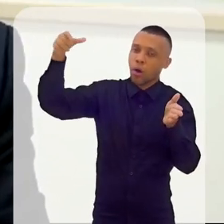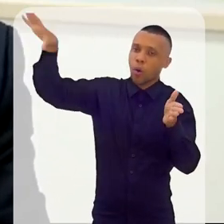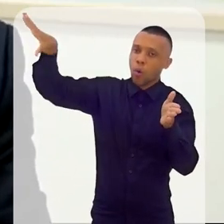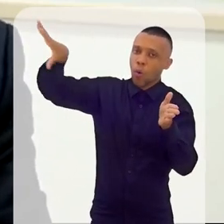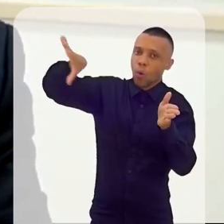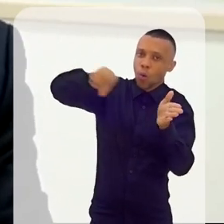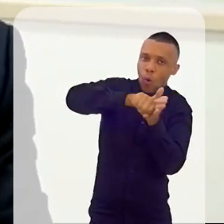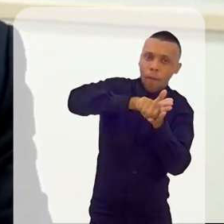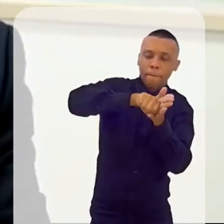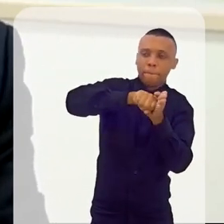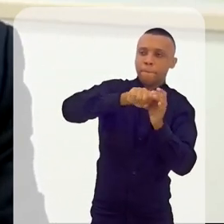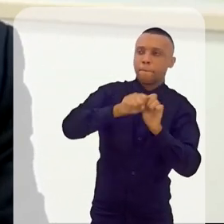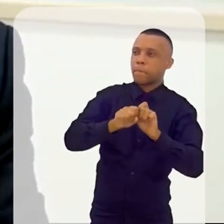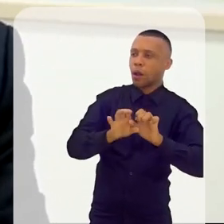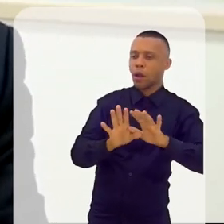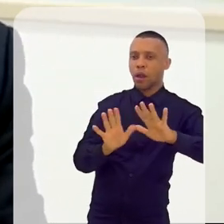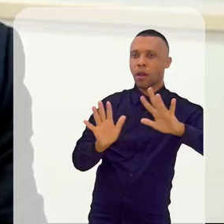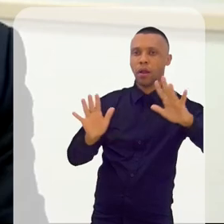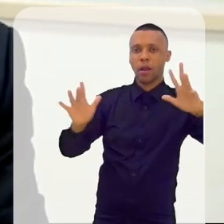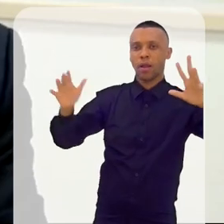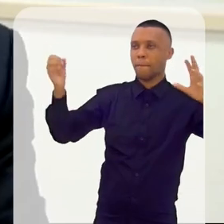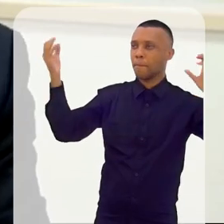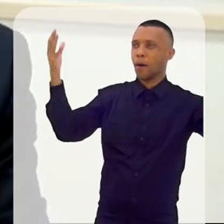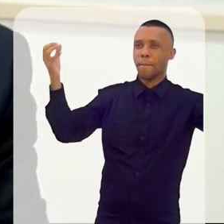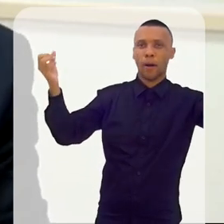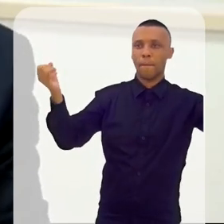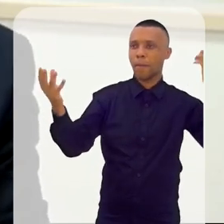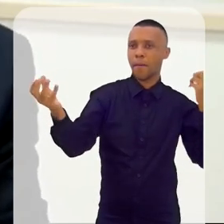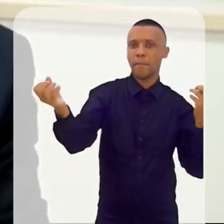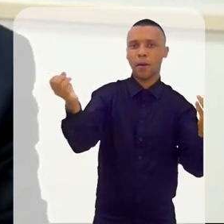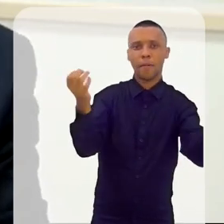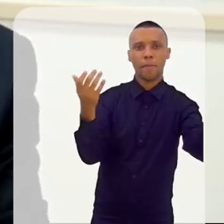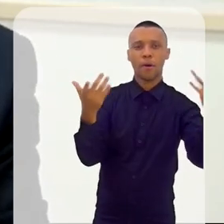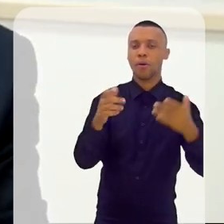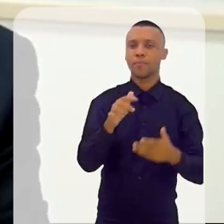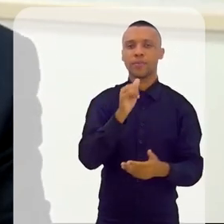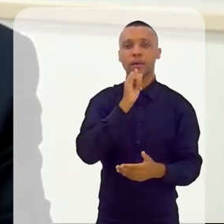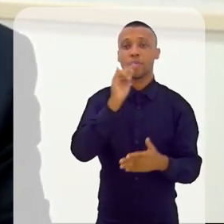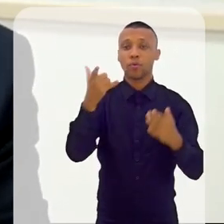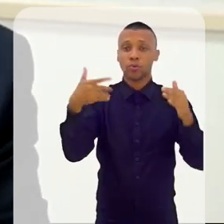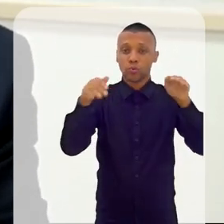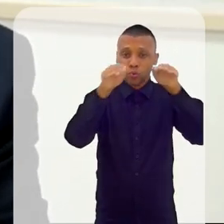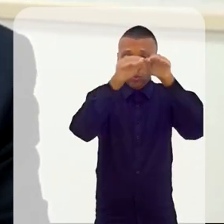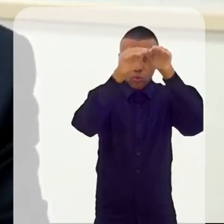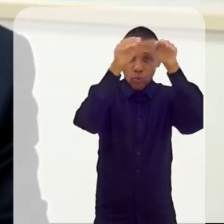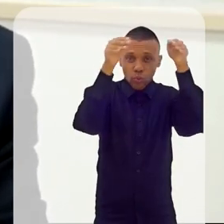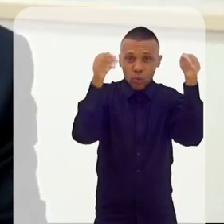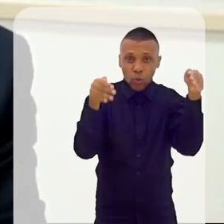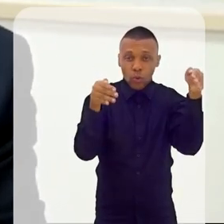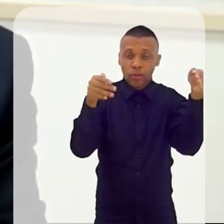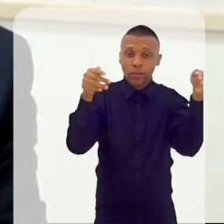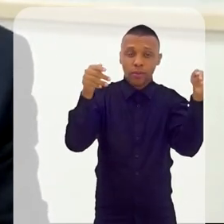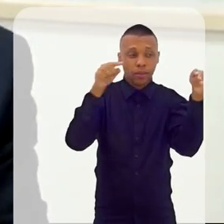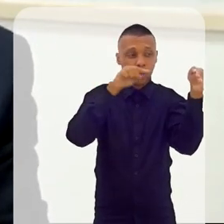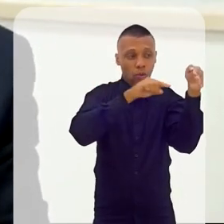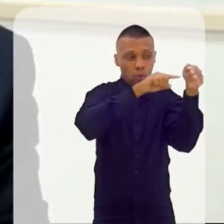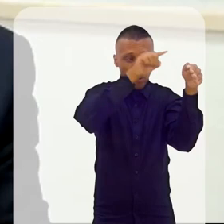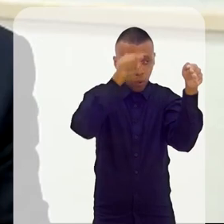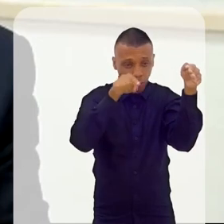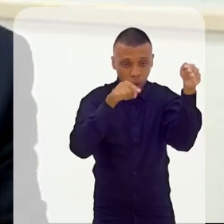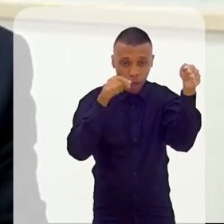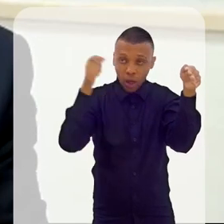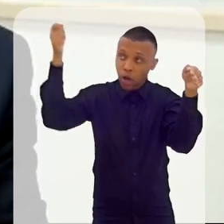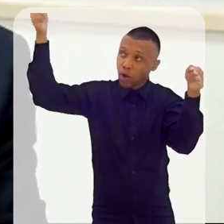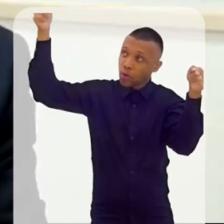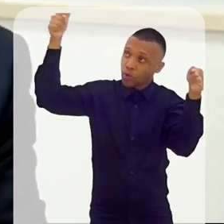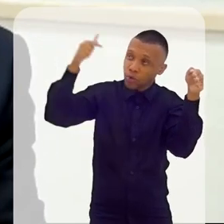Tem uns cones colocados no teto, em que projetam a luz solar para dentro do